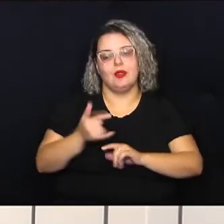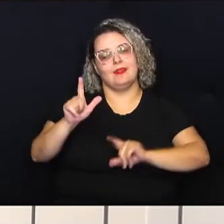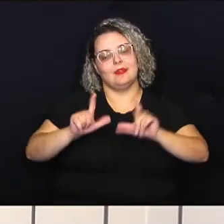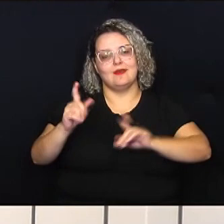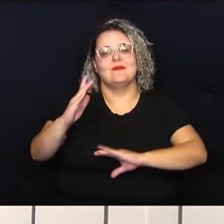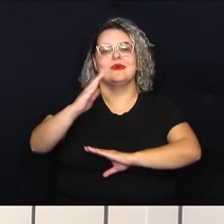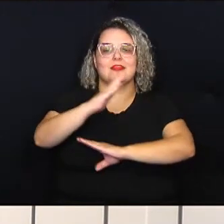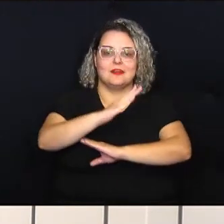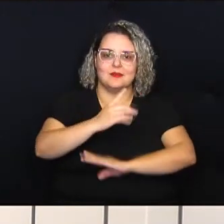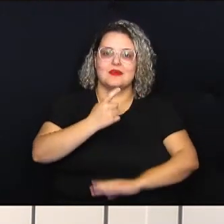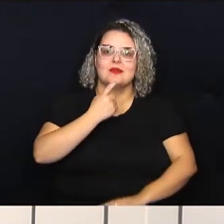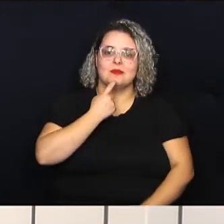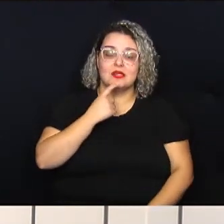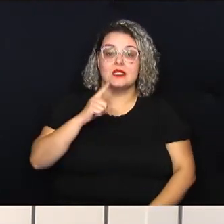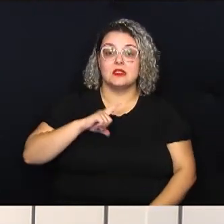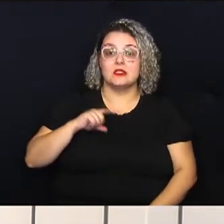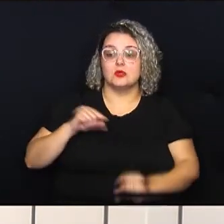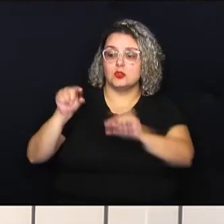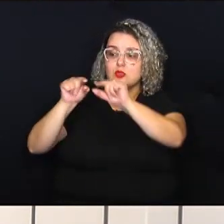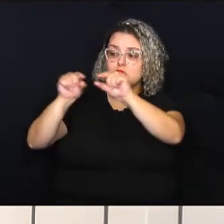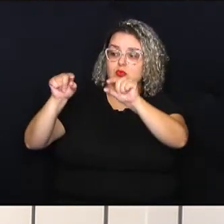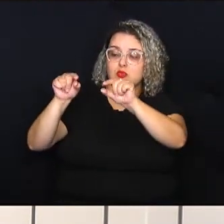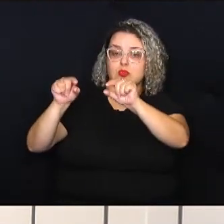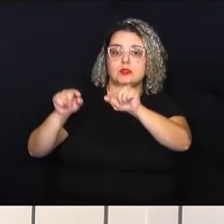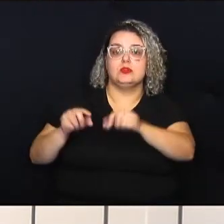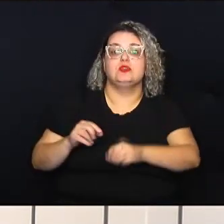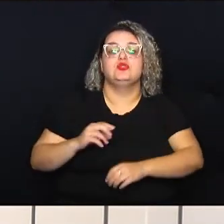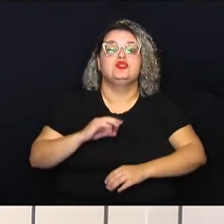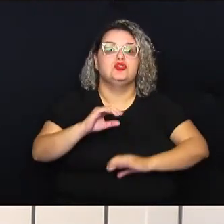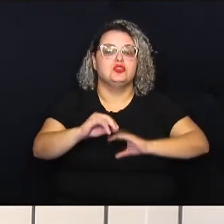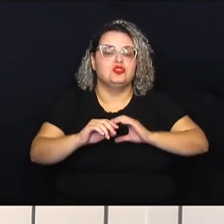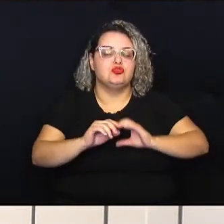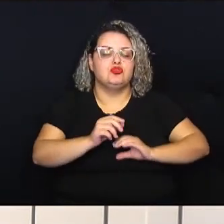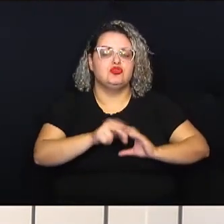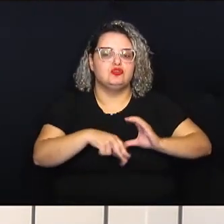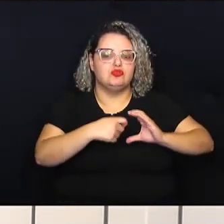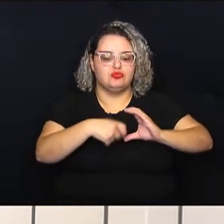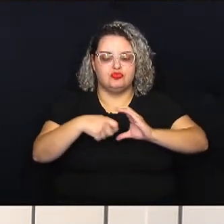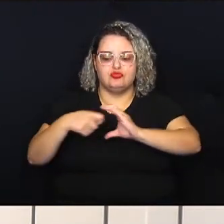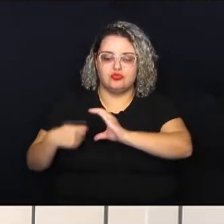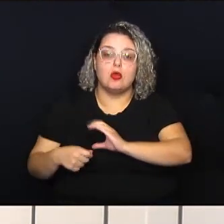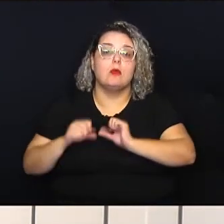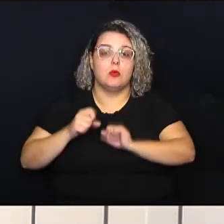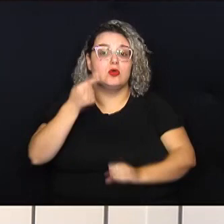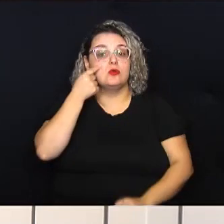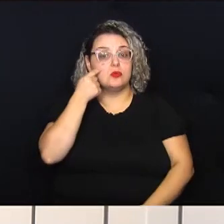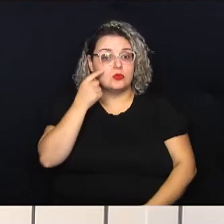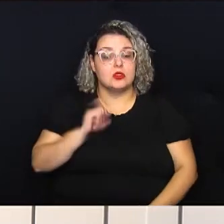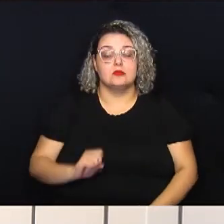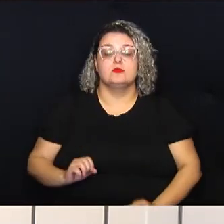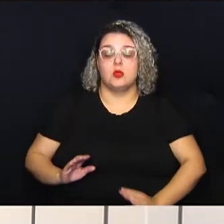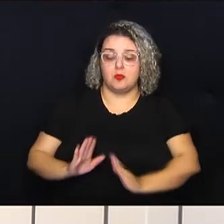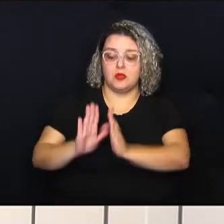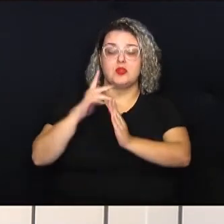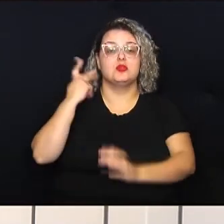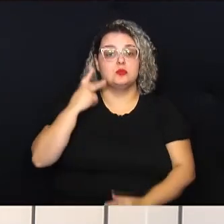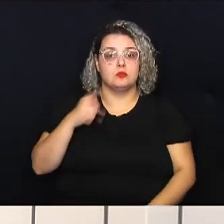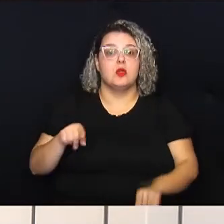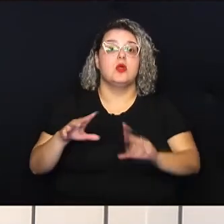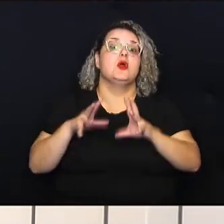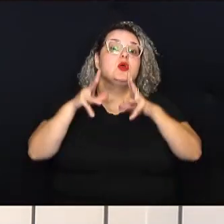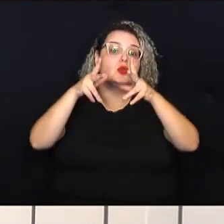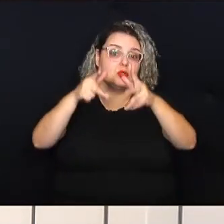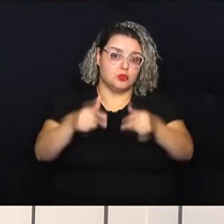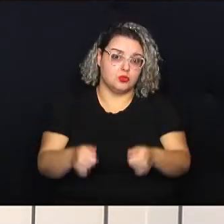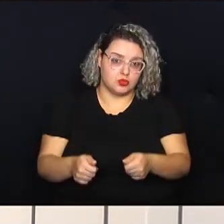Câmara Campinas tem uma bala de vídeos. Você clica, pode assistir esta reunião da Frente Parlamentar e todas